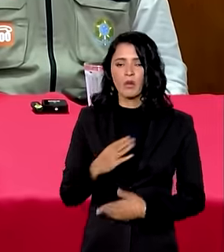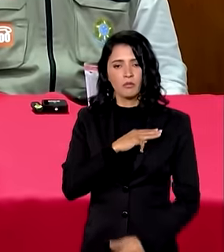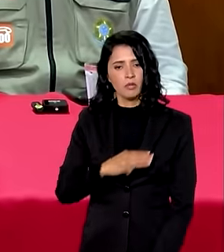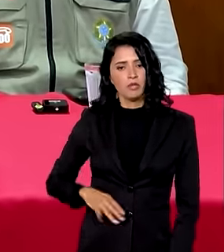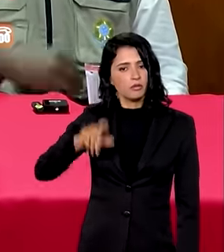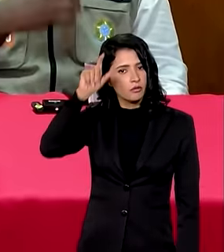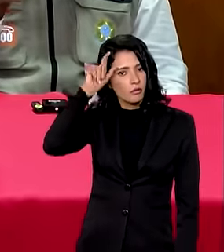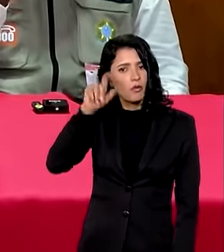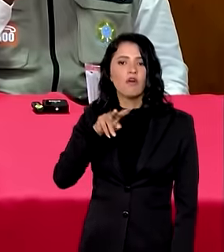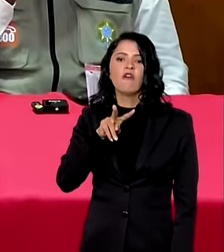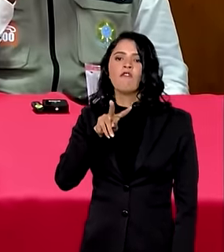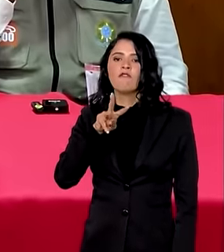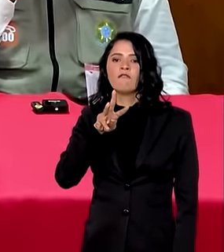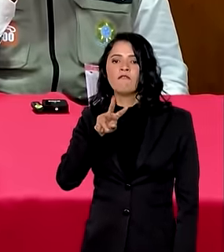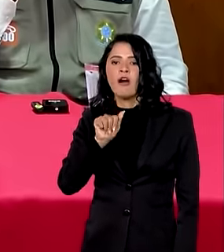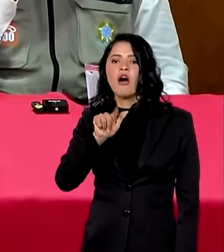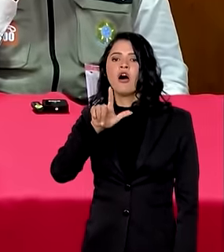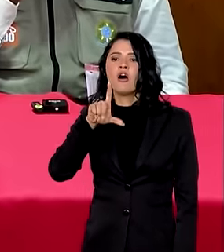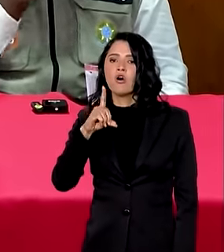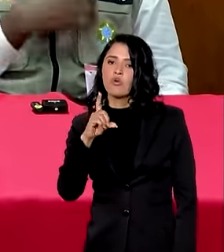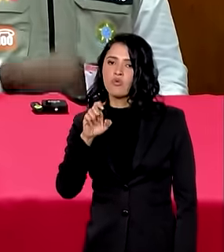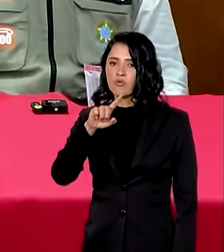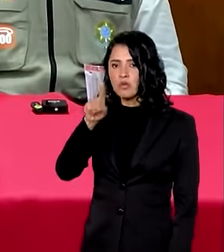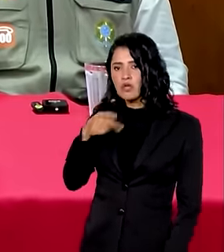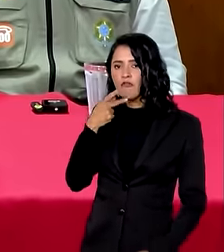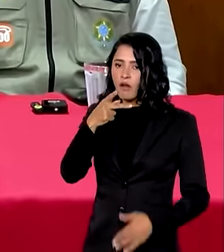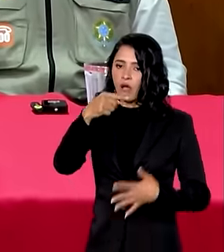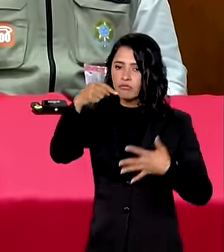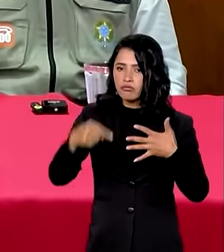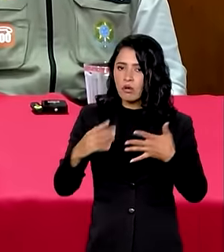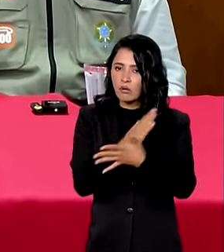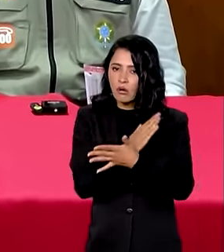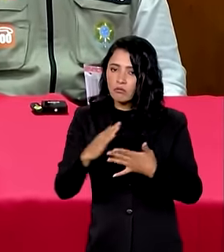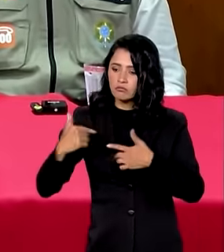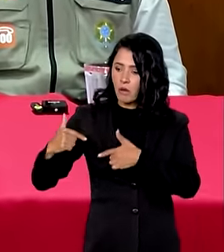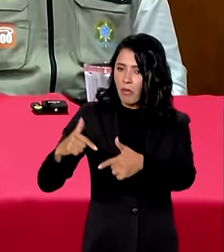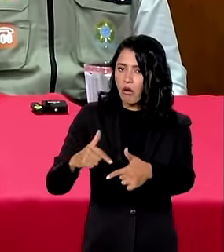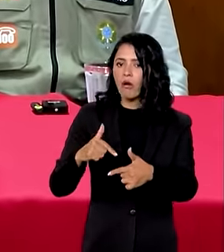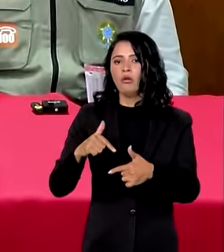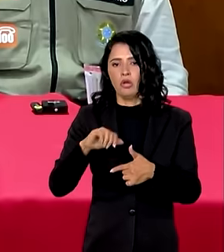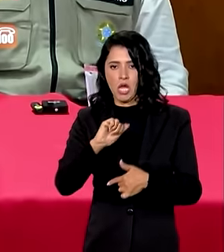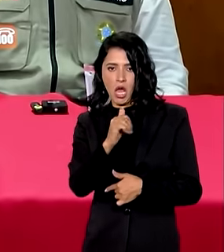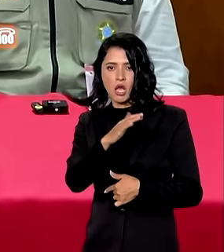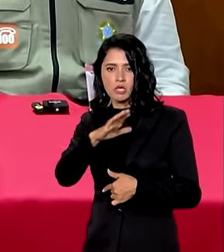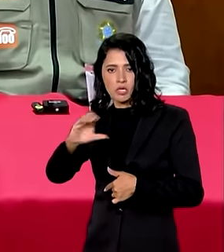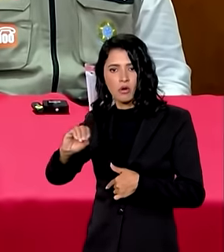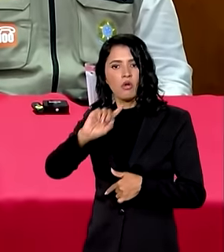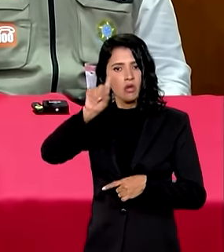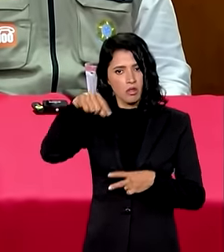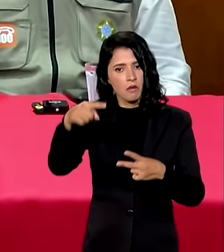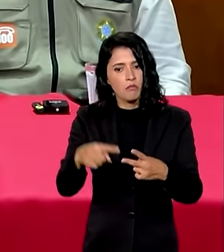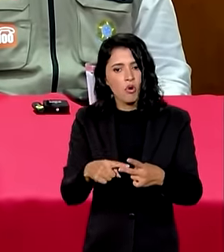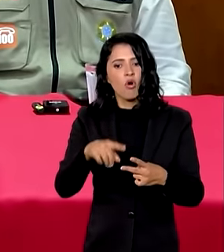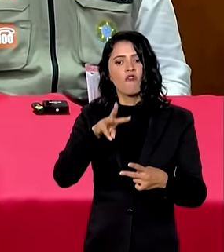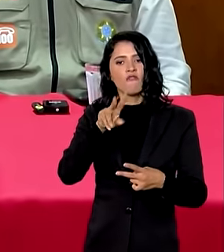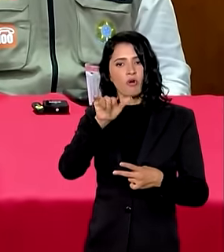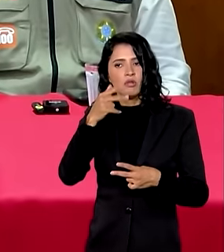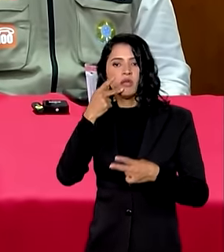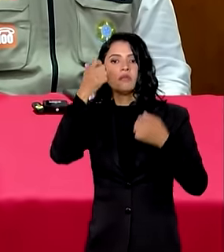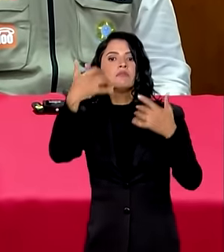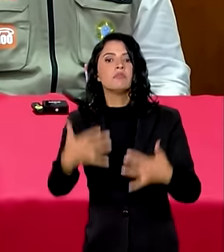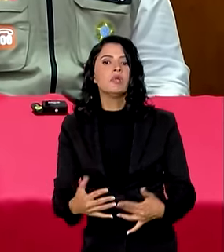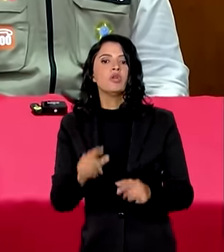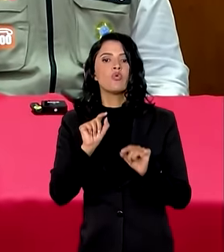um pouco aqui sobre algumas ações, algumas medidas, e depois eu quero que o Valnei fale um pouquinho